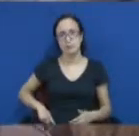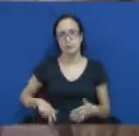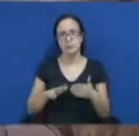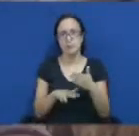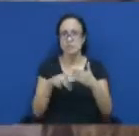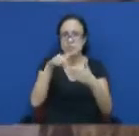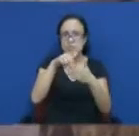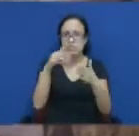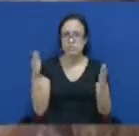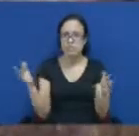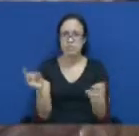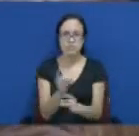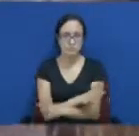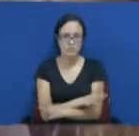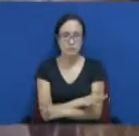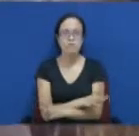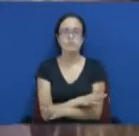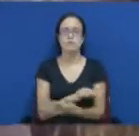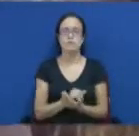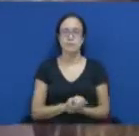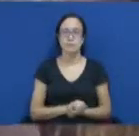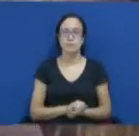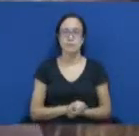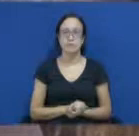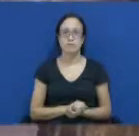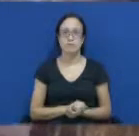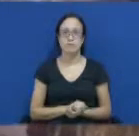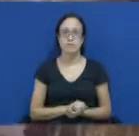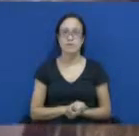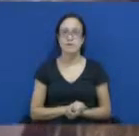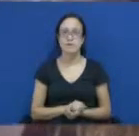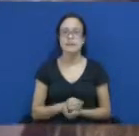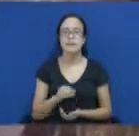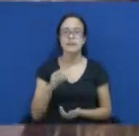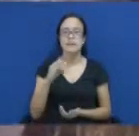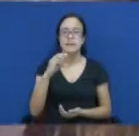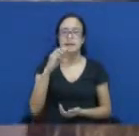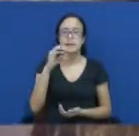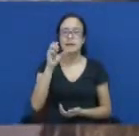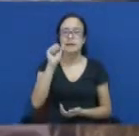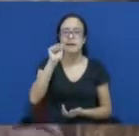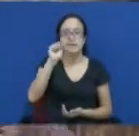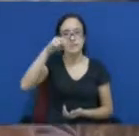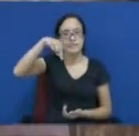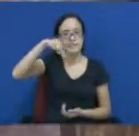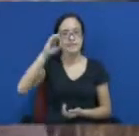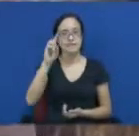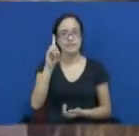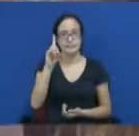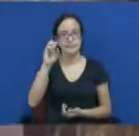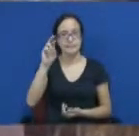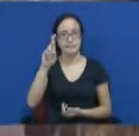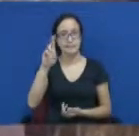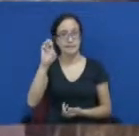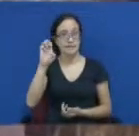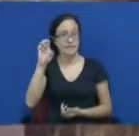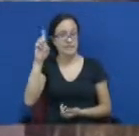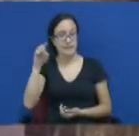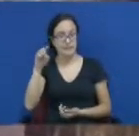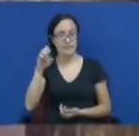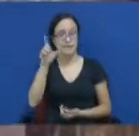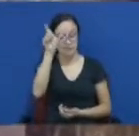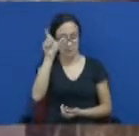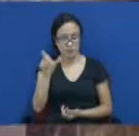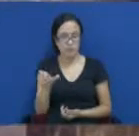encerrada que o cidadão André Dias pudesse fazer uso da tribuna antes que nós fôssemos para o